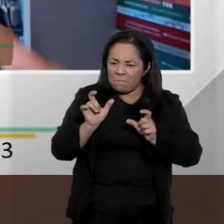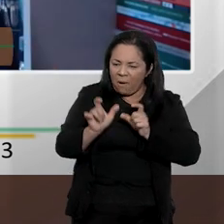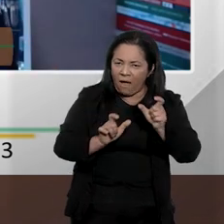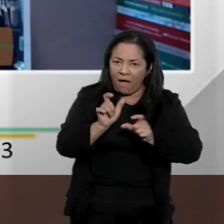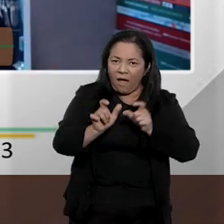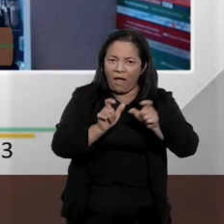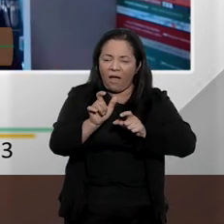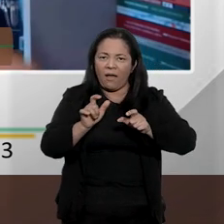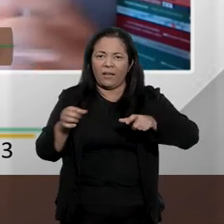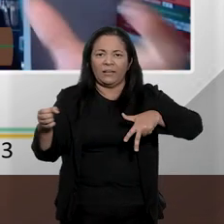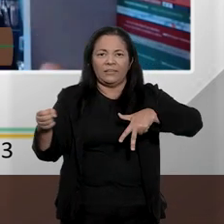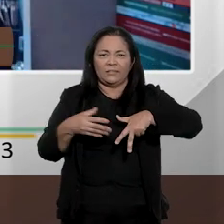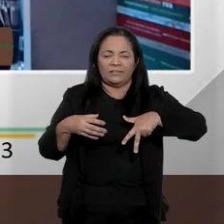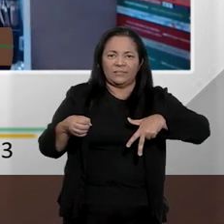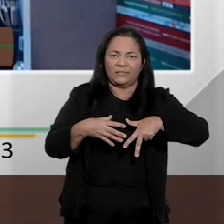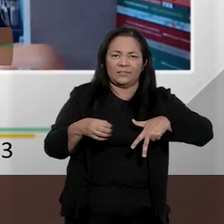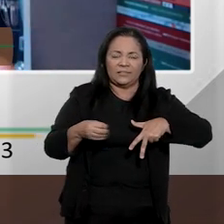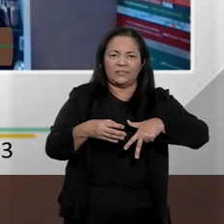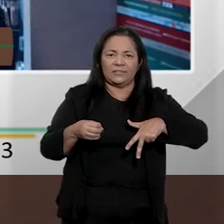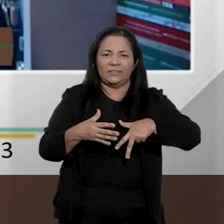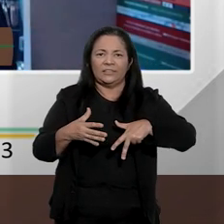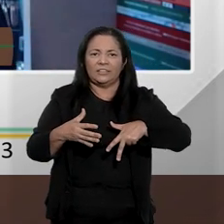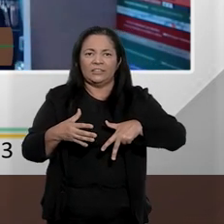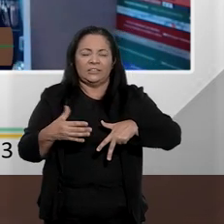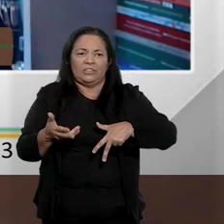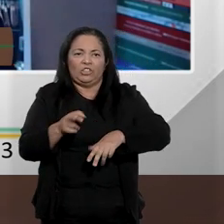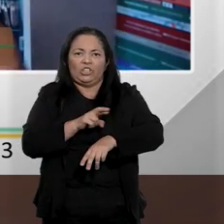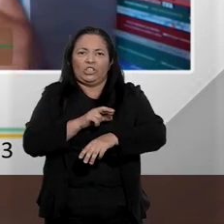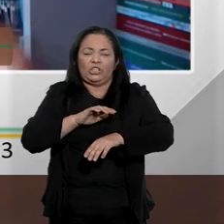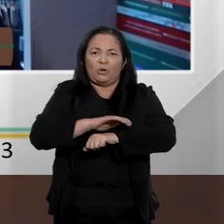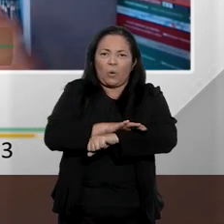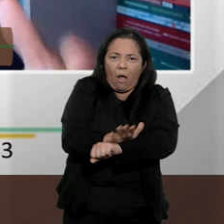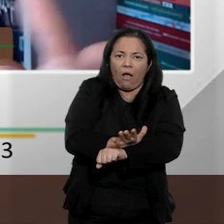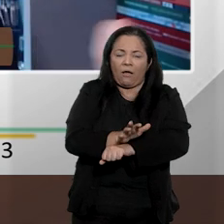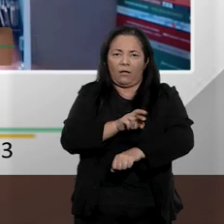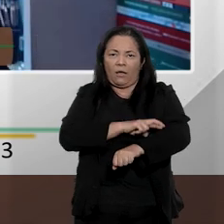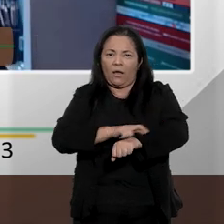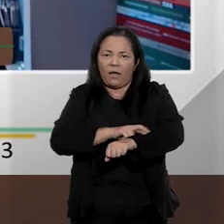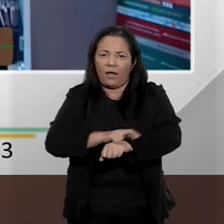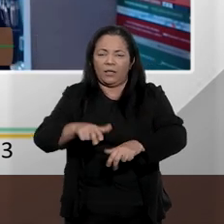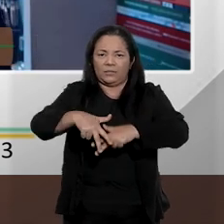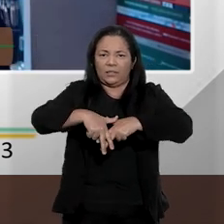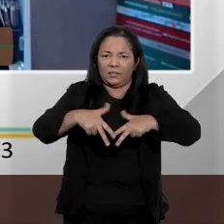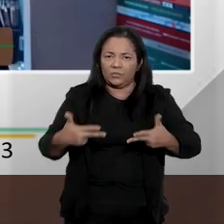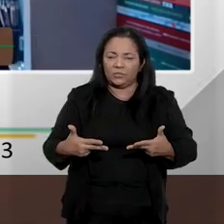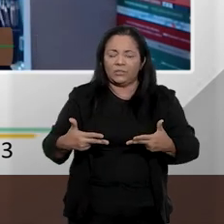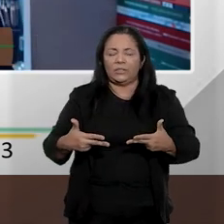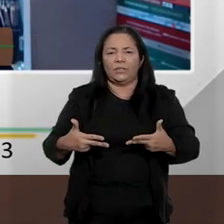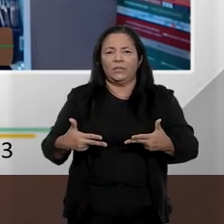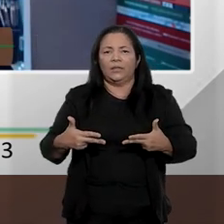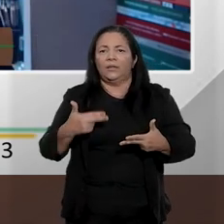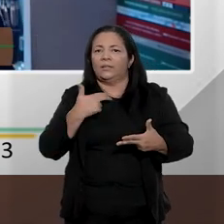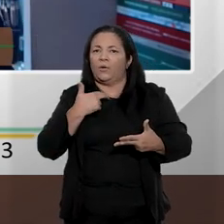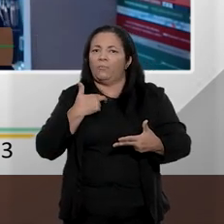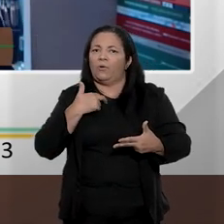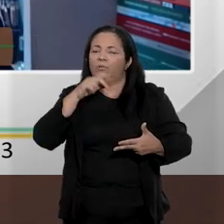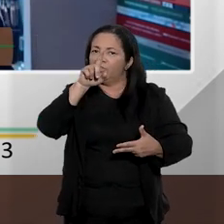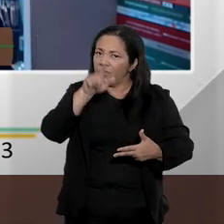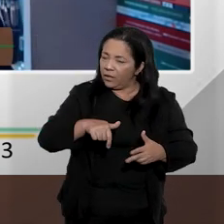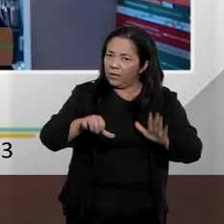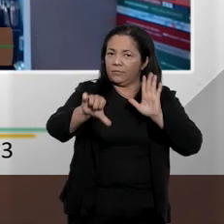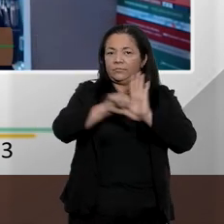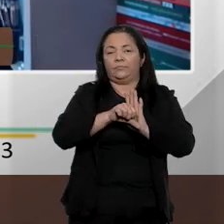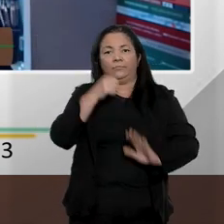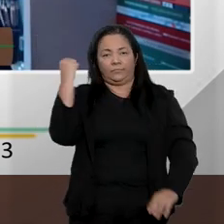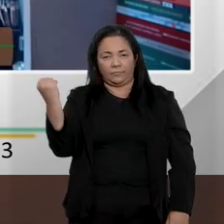religioso, ou de procedência nacional, de etnia, raça, cor, essa conduta é uma conduta mais grave, bastante mais grave,